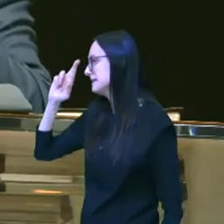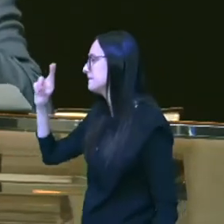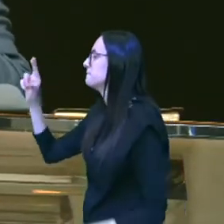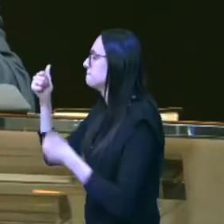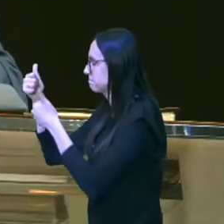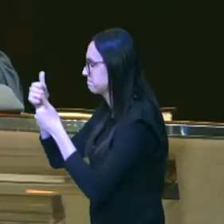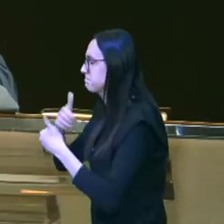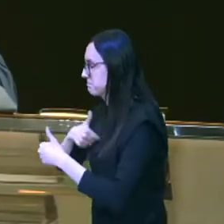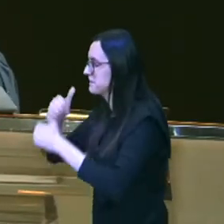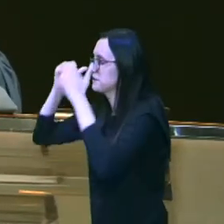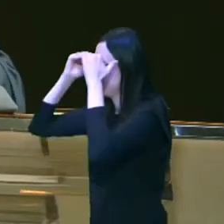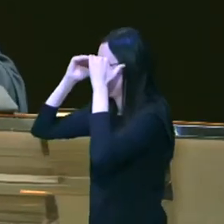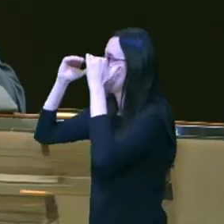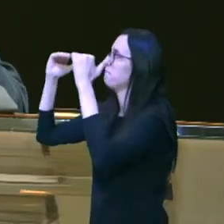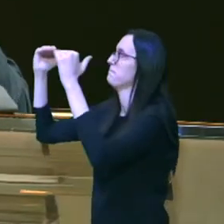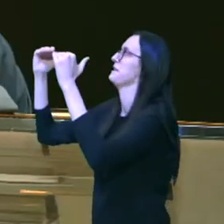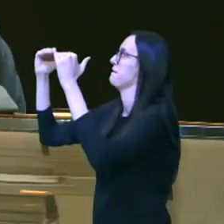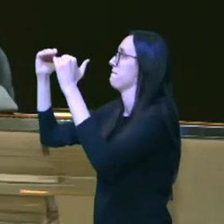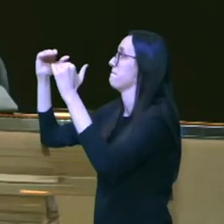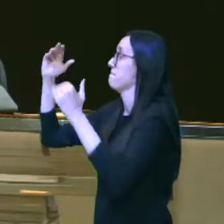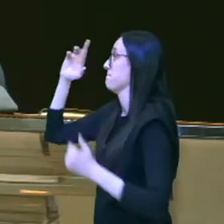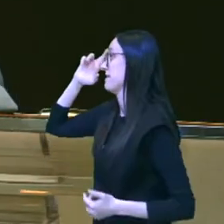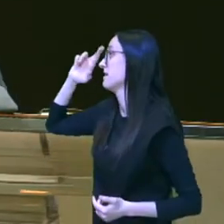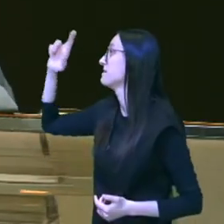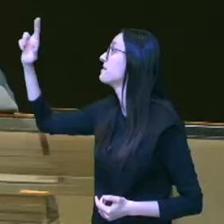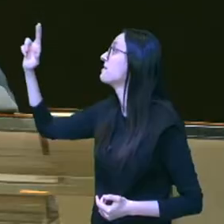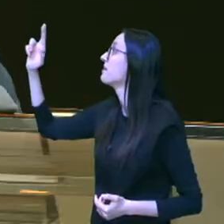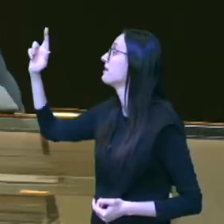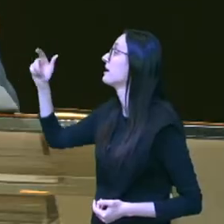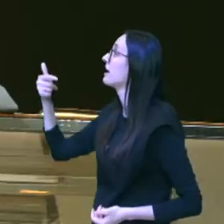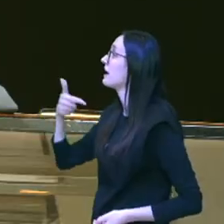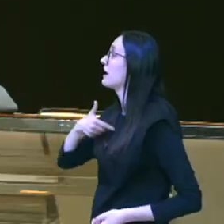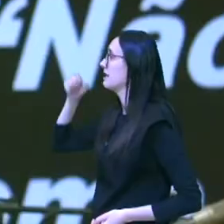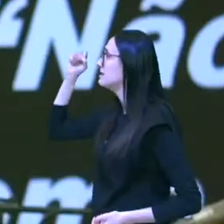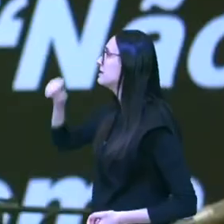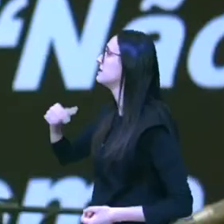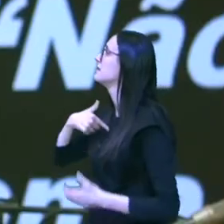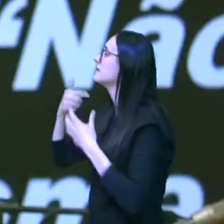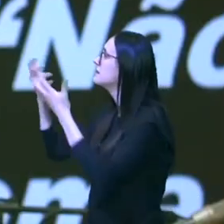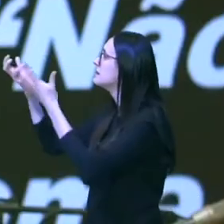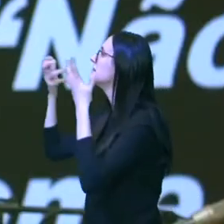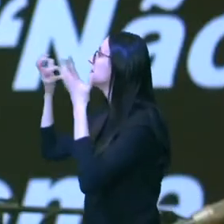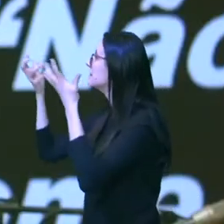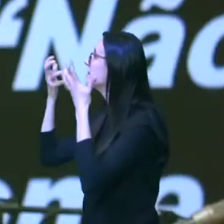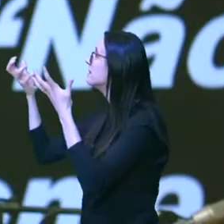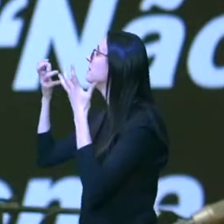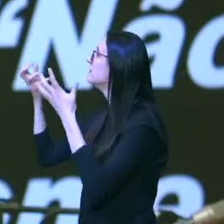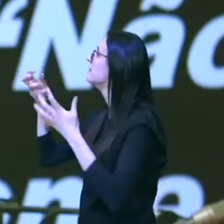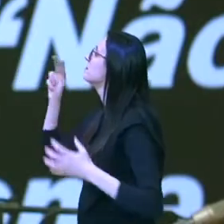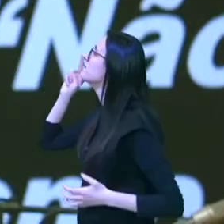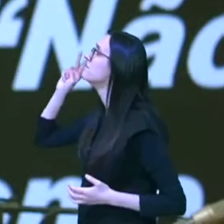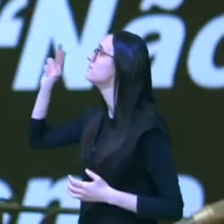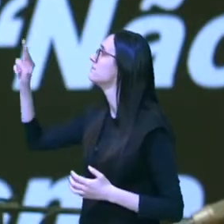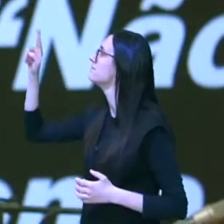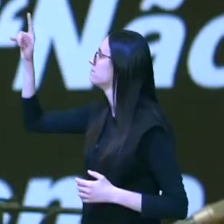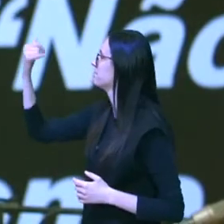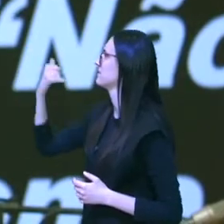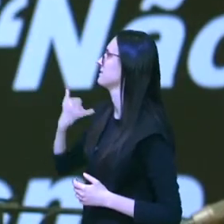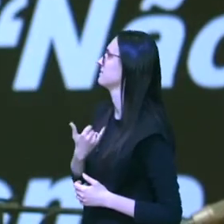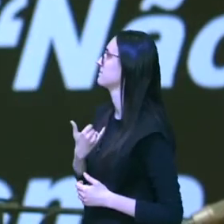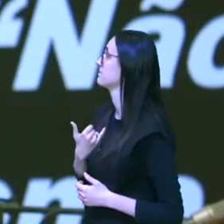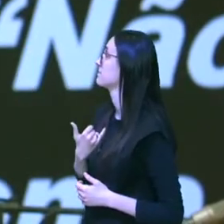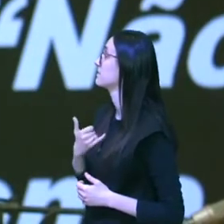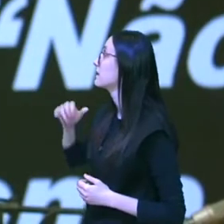obedecer Senhor eu vou sim ouvir a tua voz Senhor